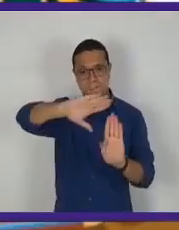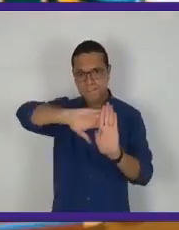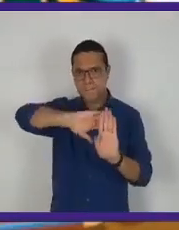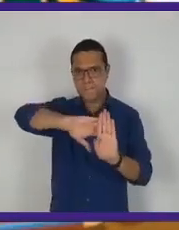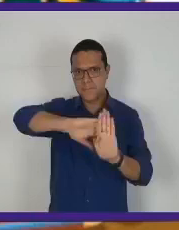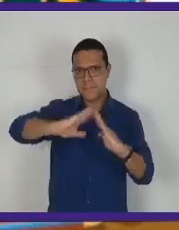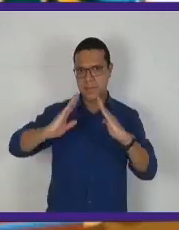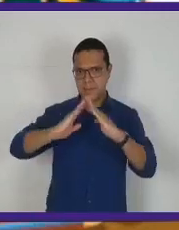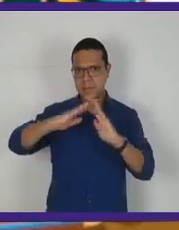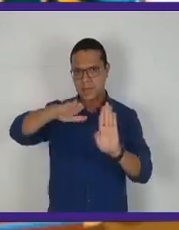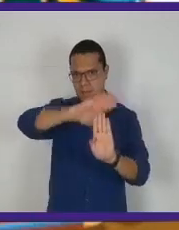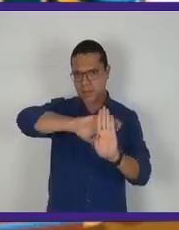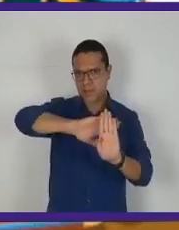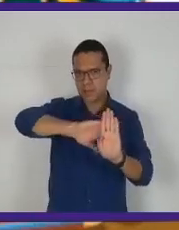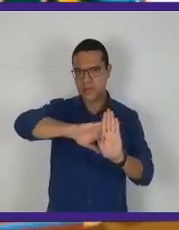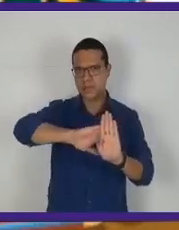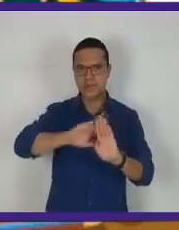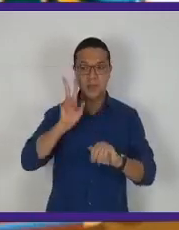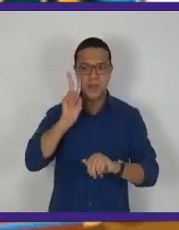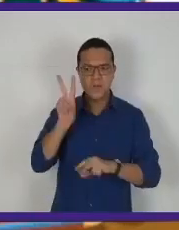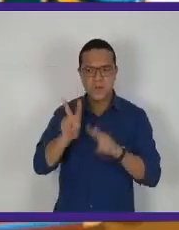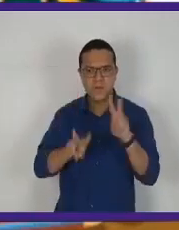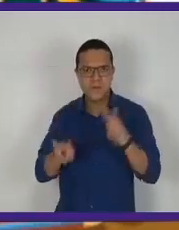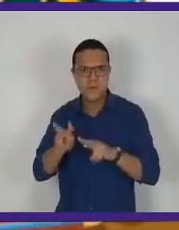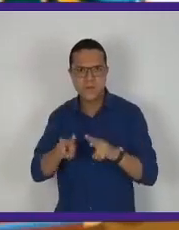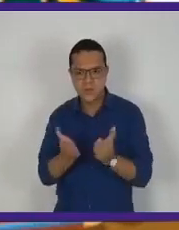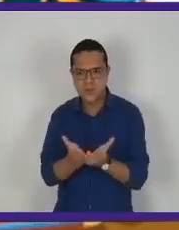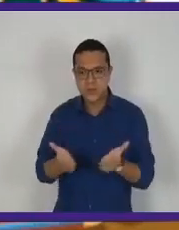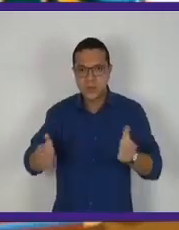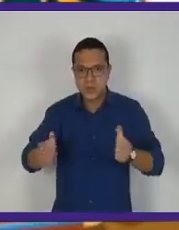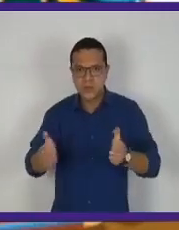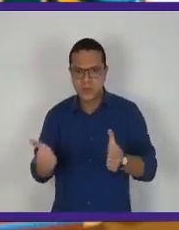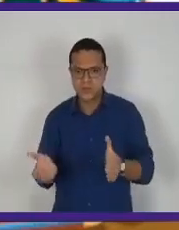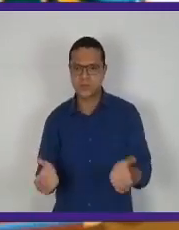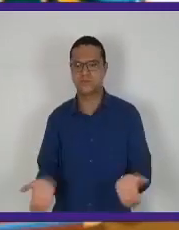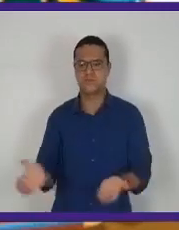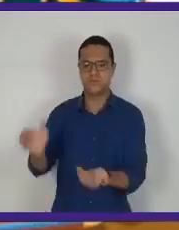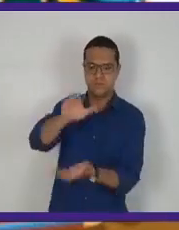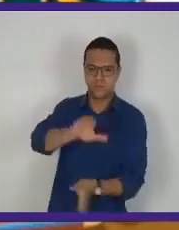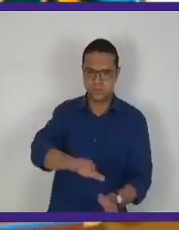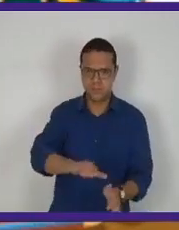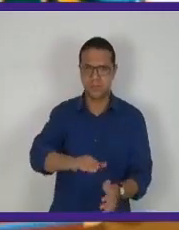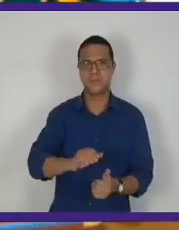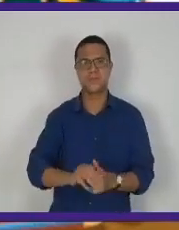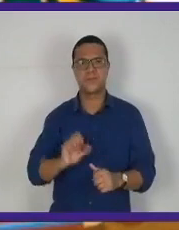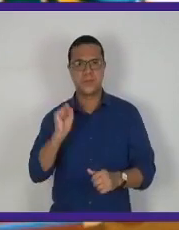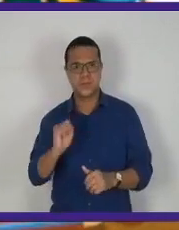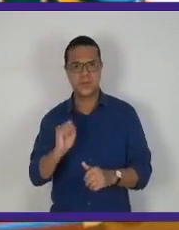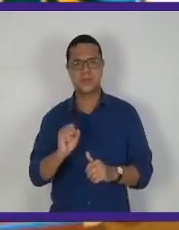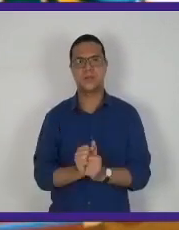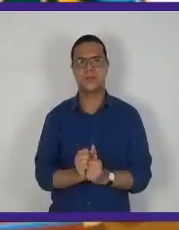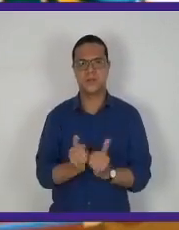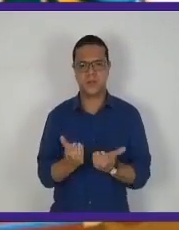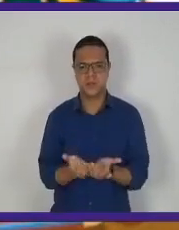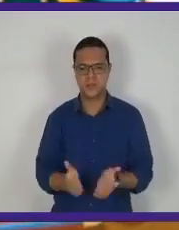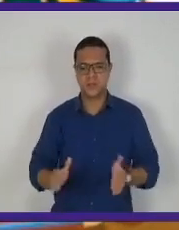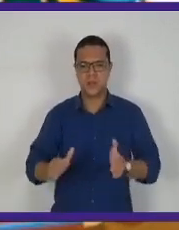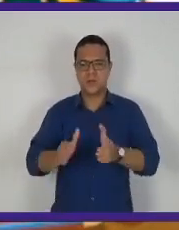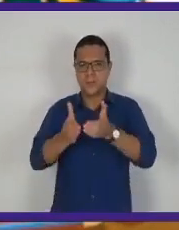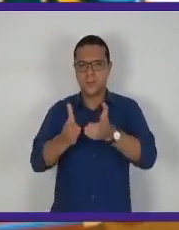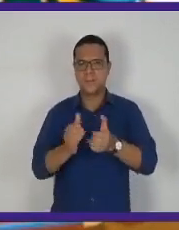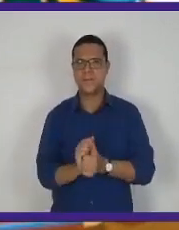Observe se as vasilhinhas estão emborcadas. Se a planta, o vaso está lá com água.